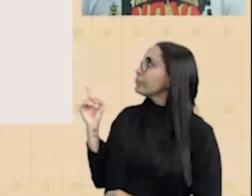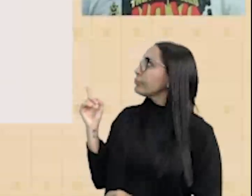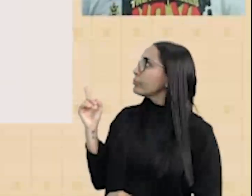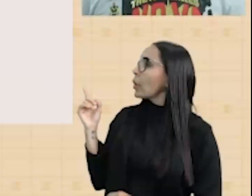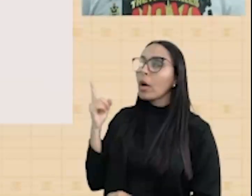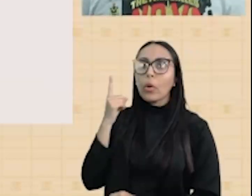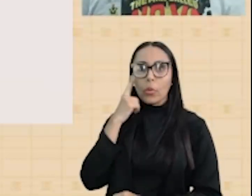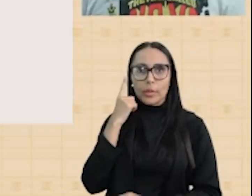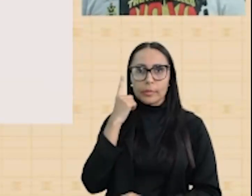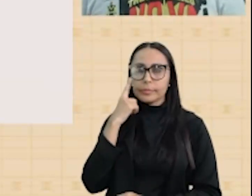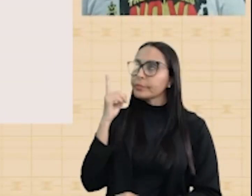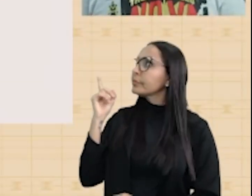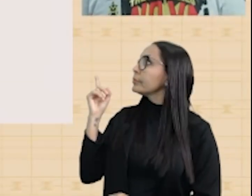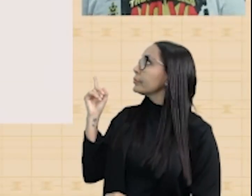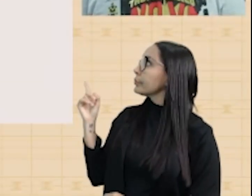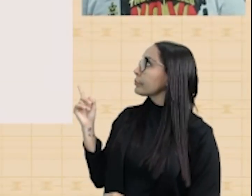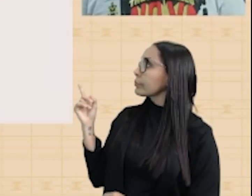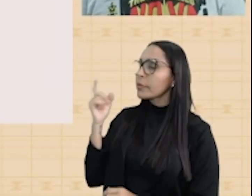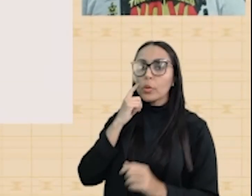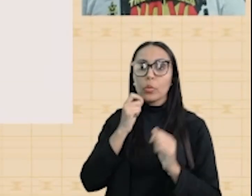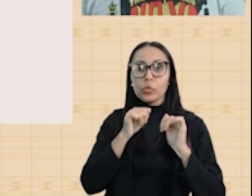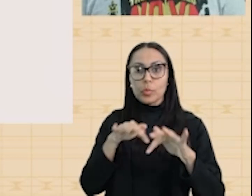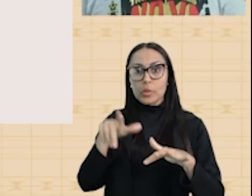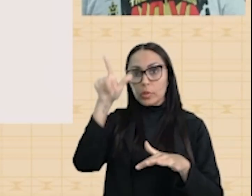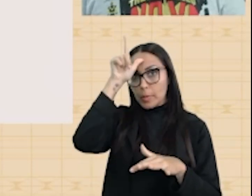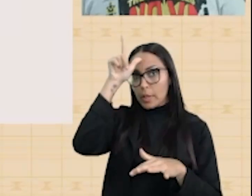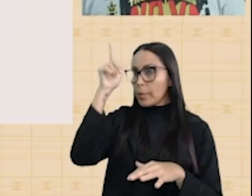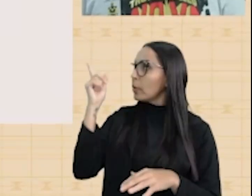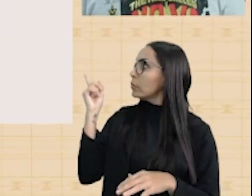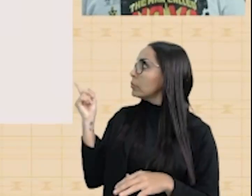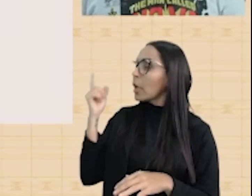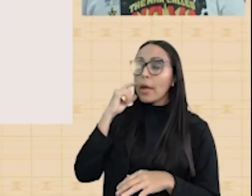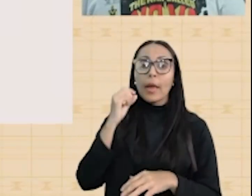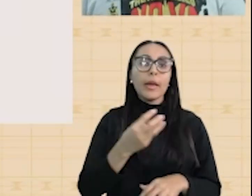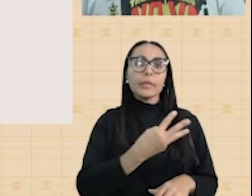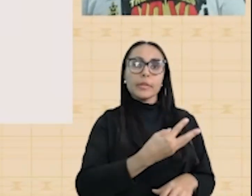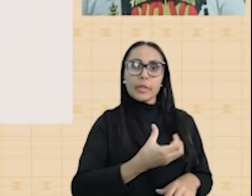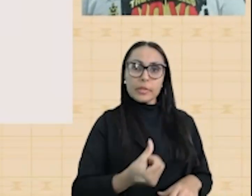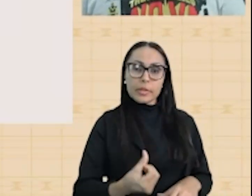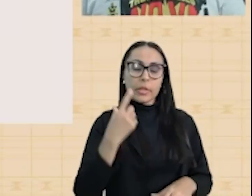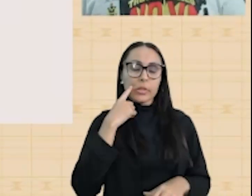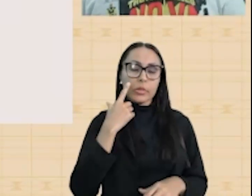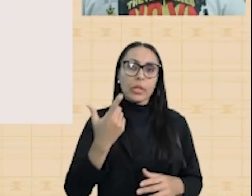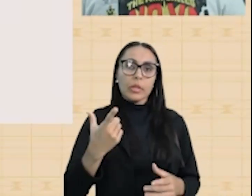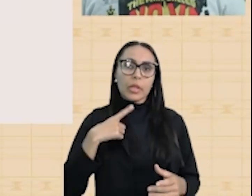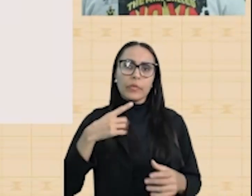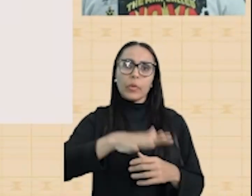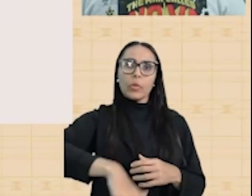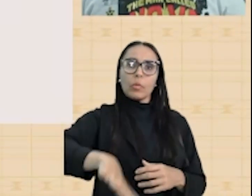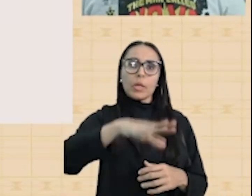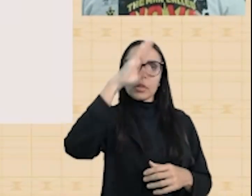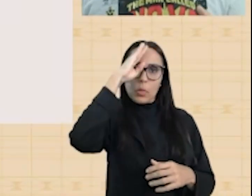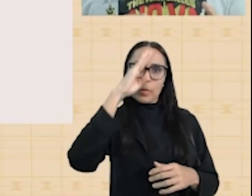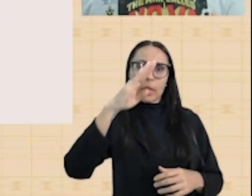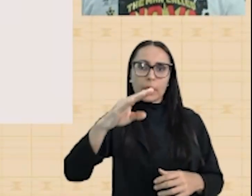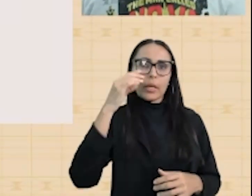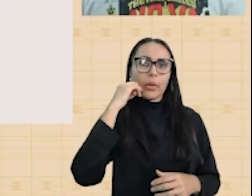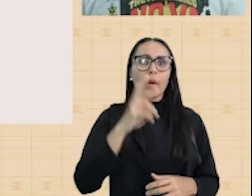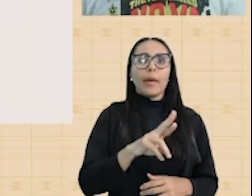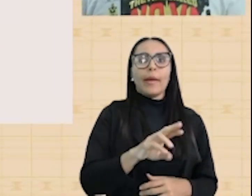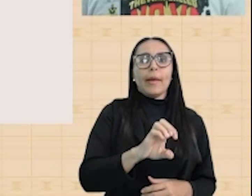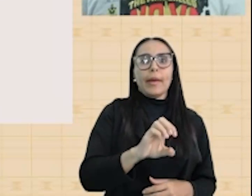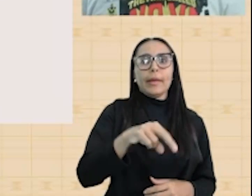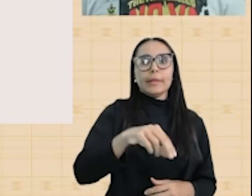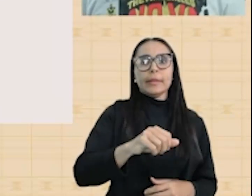olha como se deu o expansionismo alemão. Em 1936, houve a ocupação militar da Renânia,